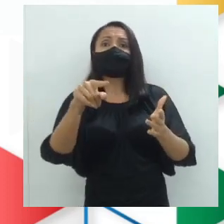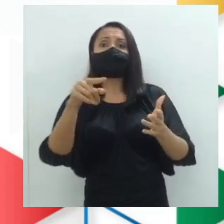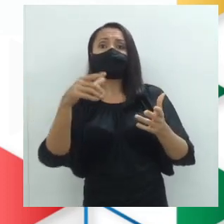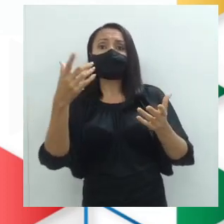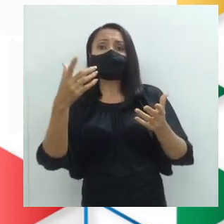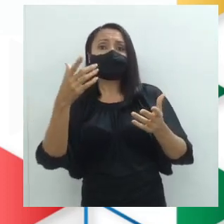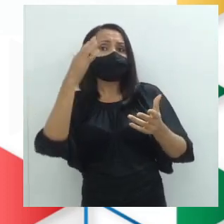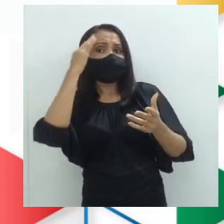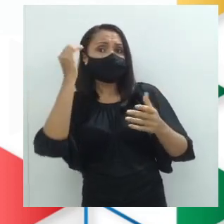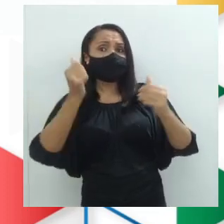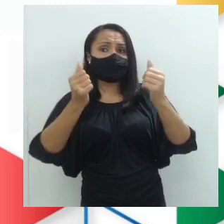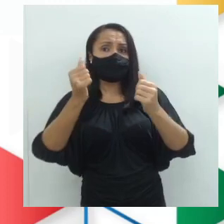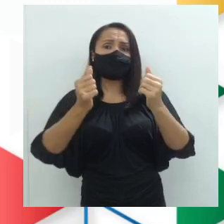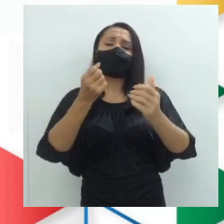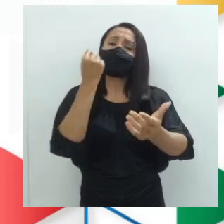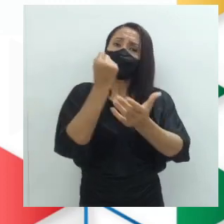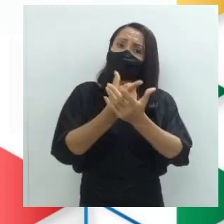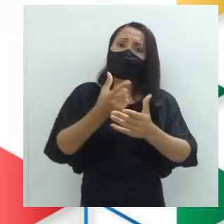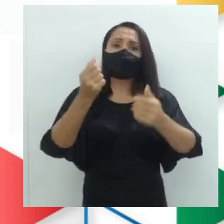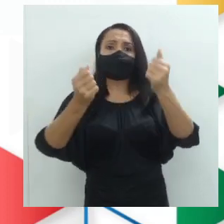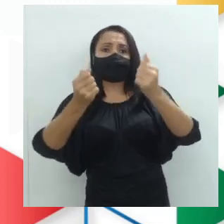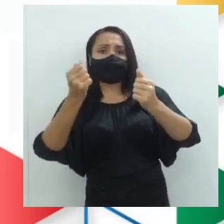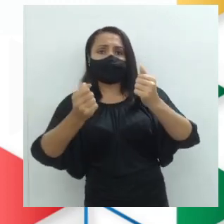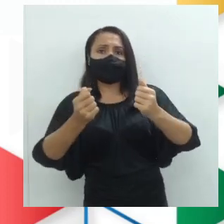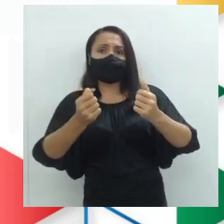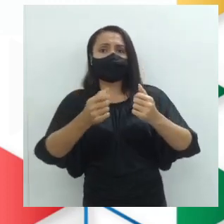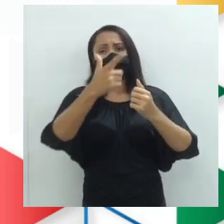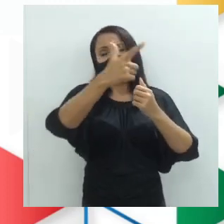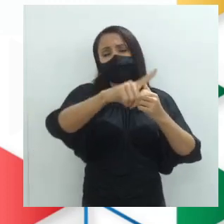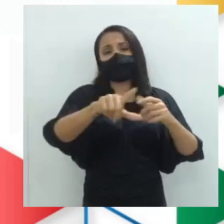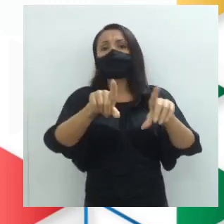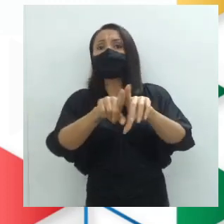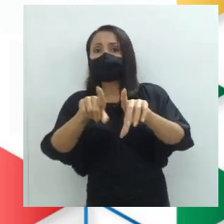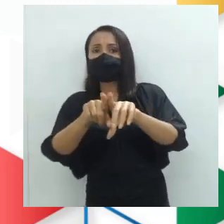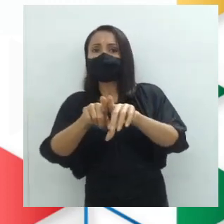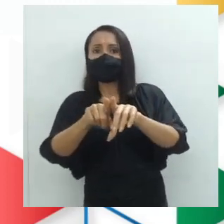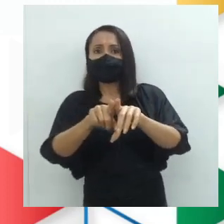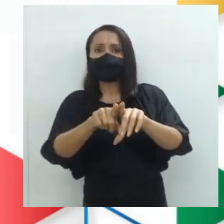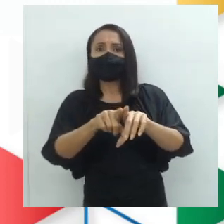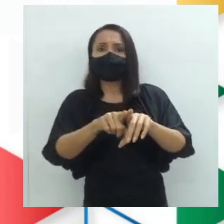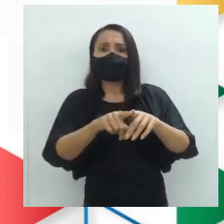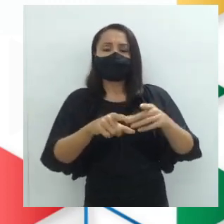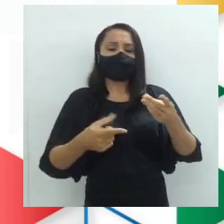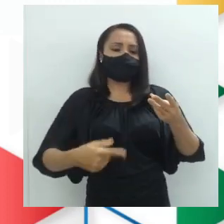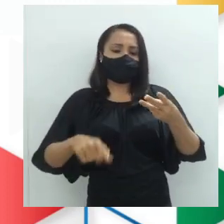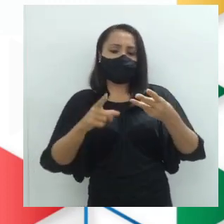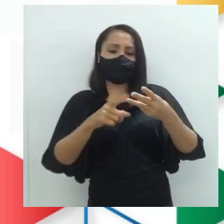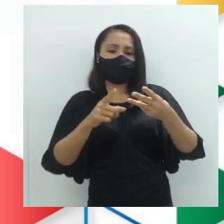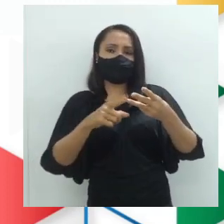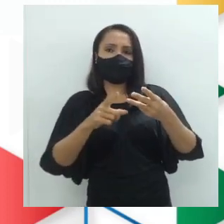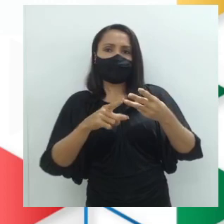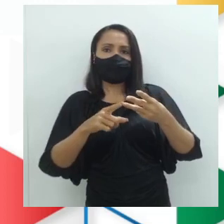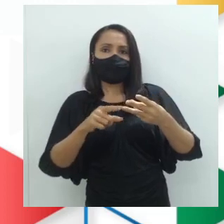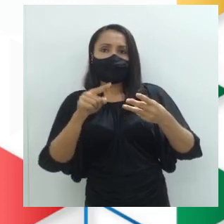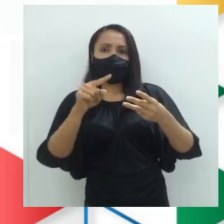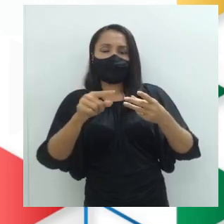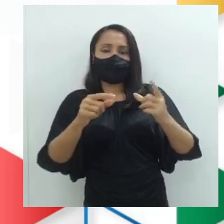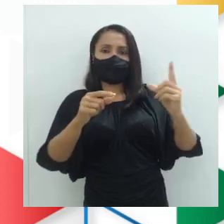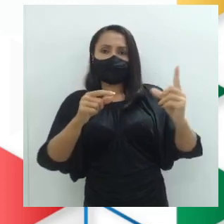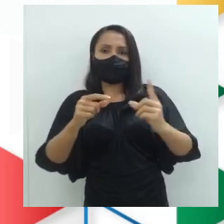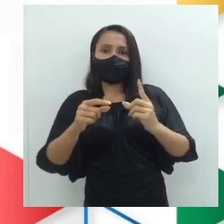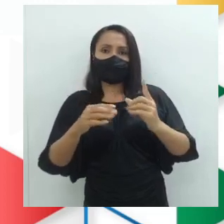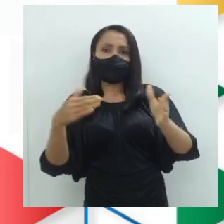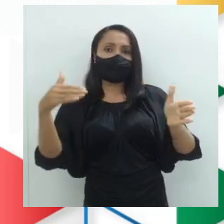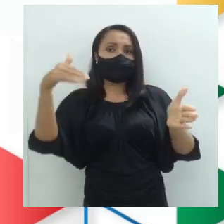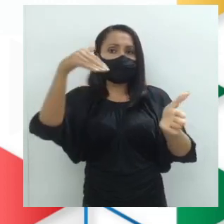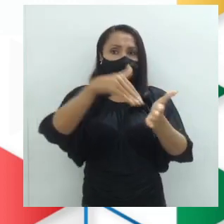dirigir, etc. Comprou um carro, outros também compraram. Terceiro, ele chegou em último lugar. Se